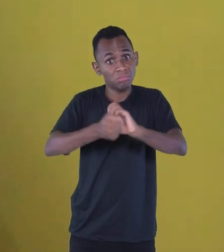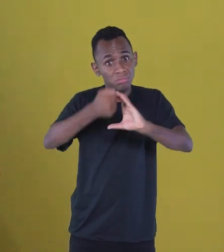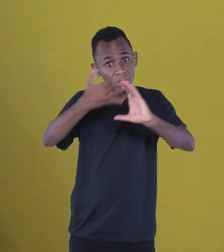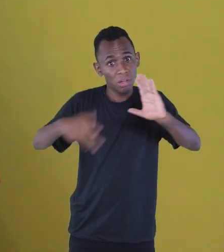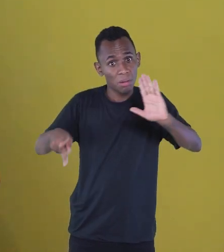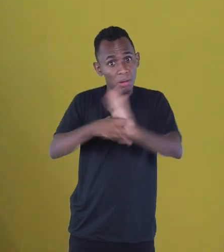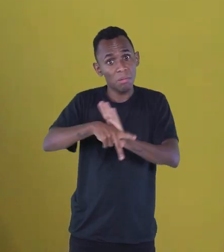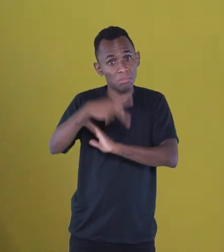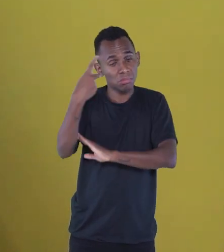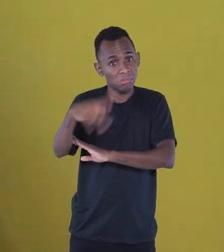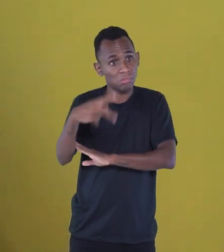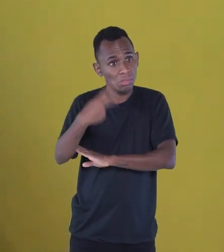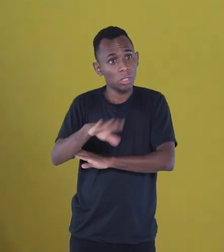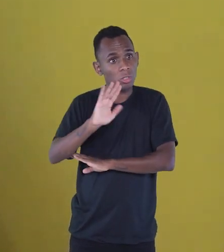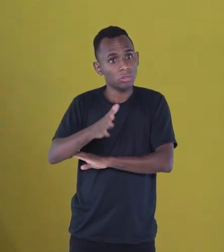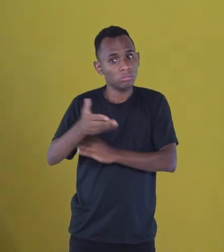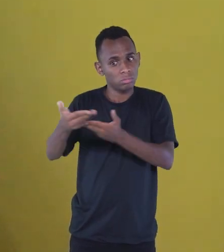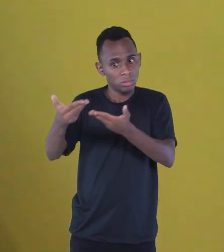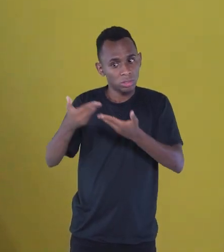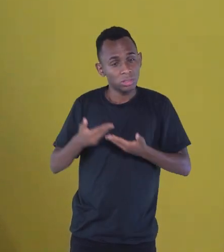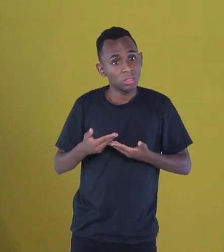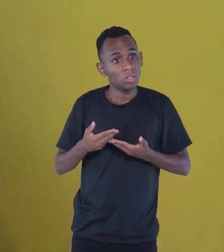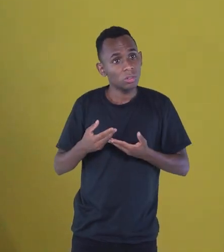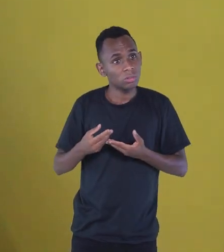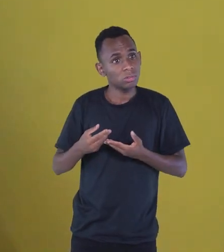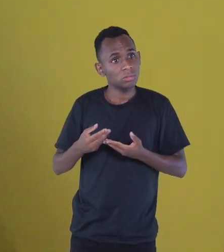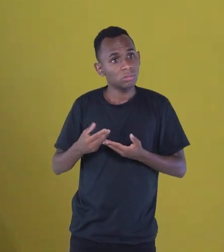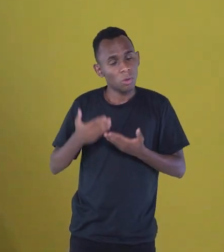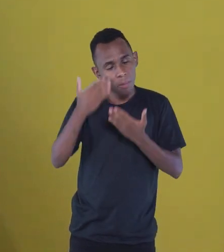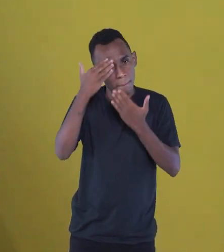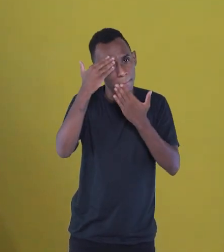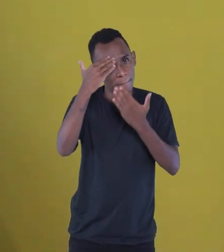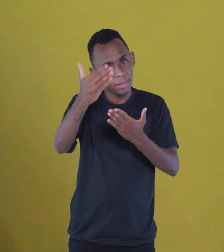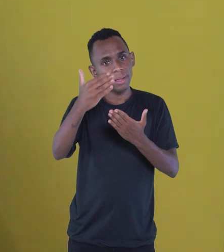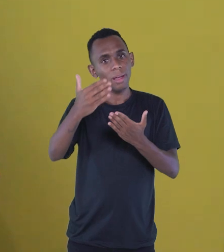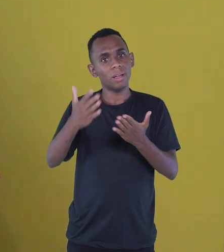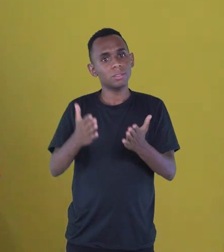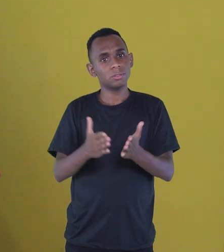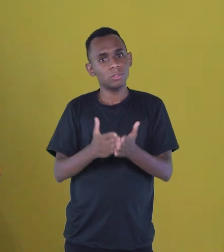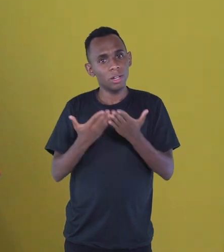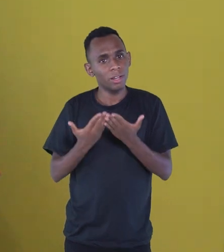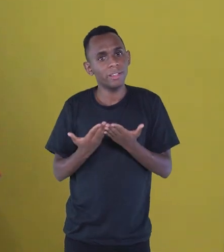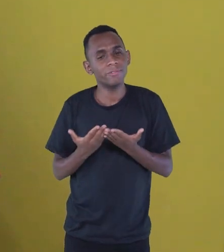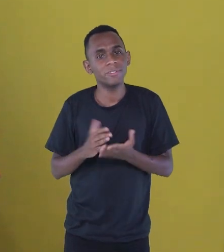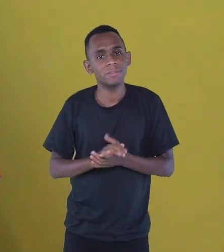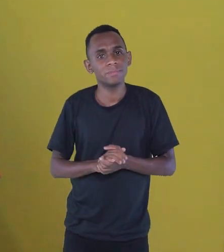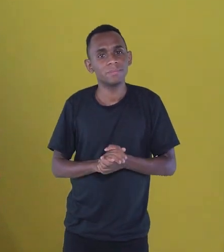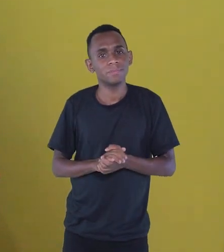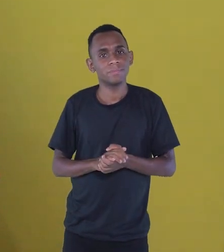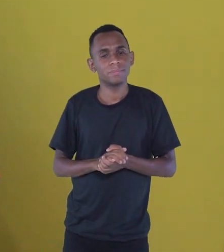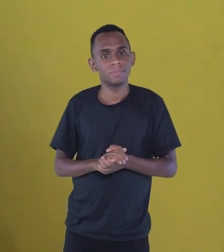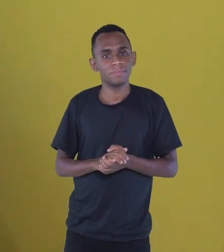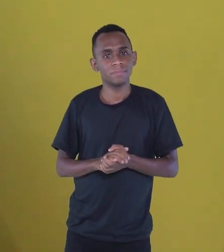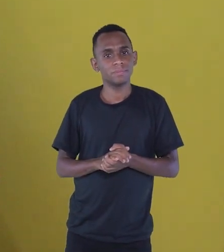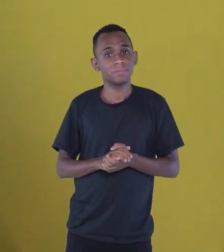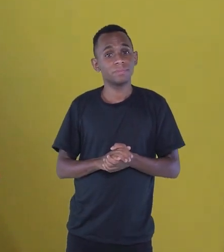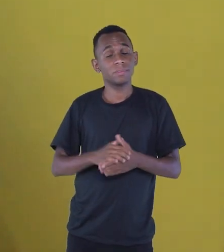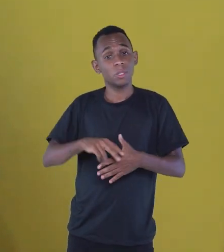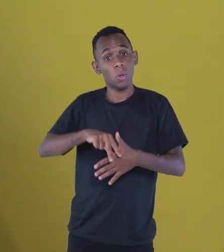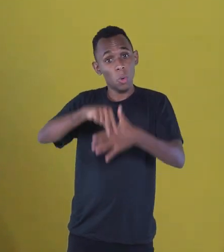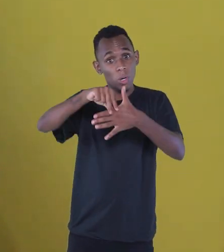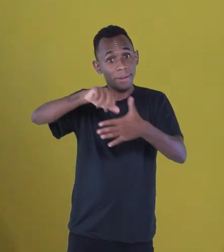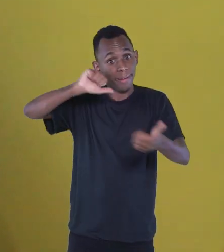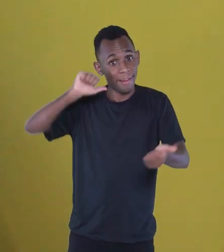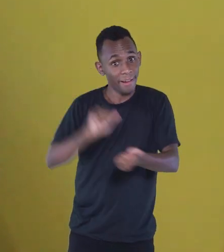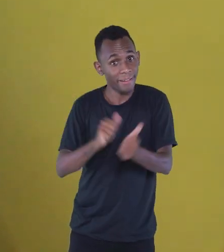Eu até recebi alguns aqui, grato pelo envio dos livros. Pois é, os cordéis personalizados,